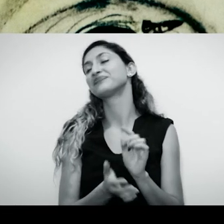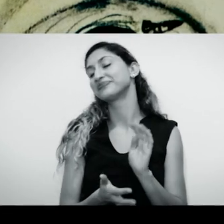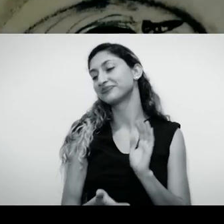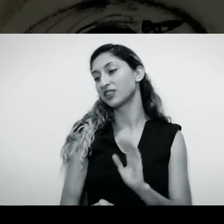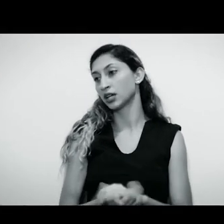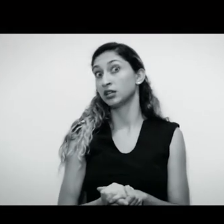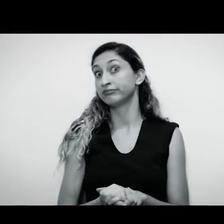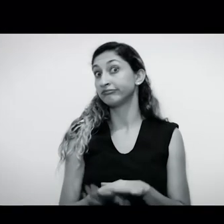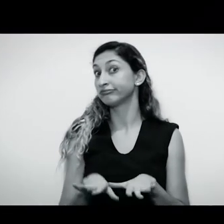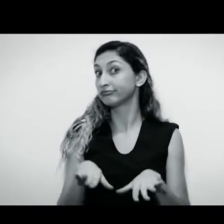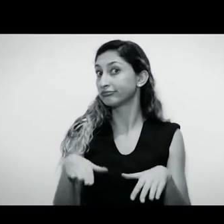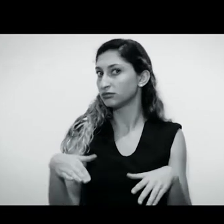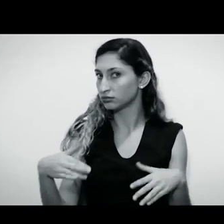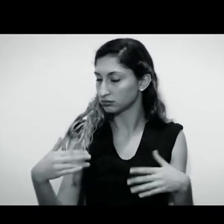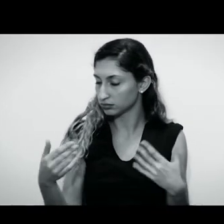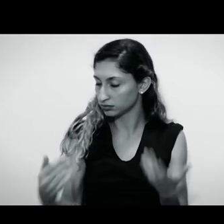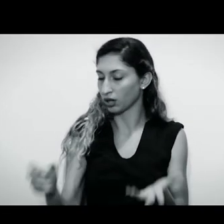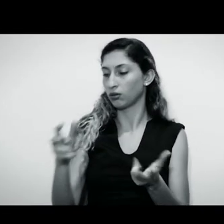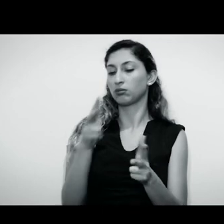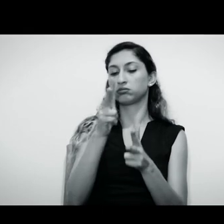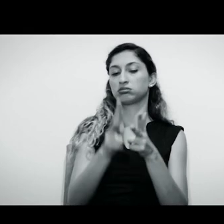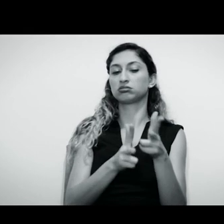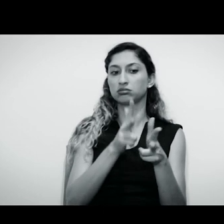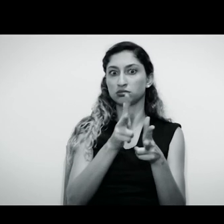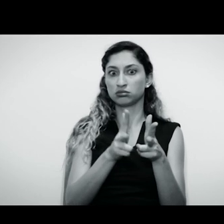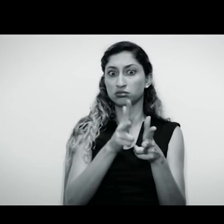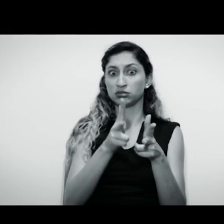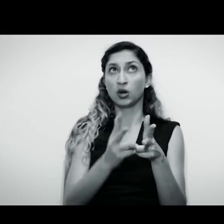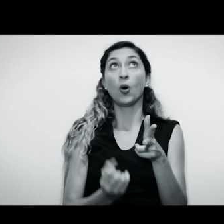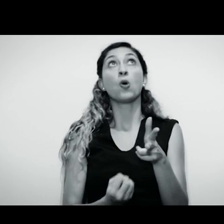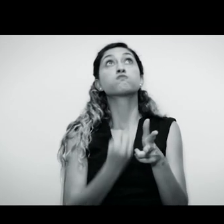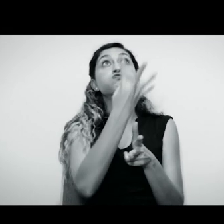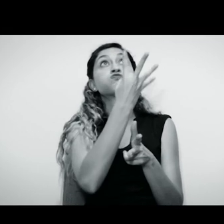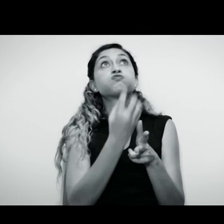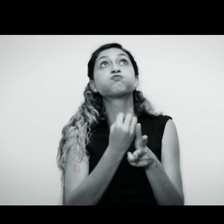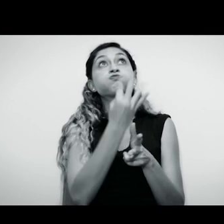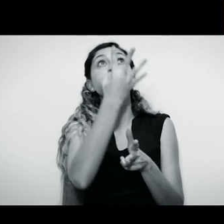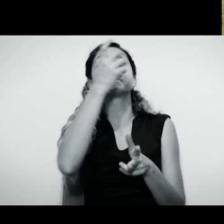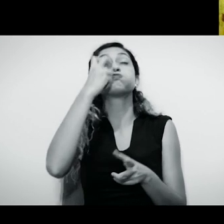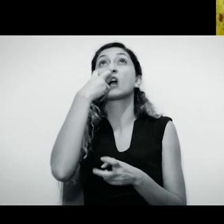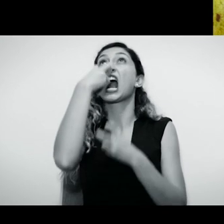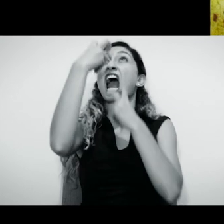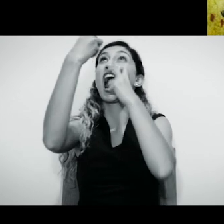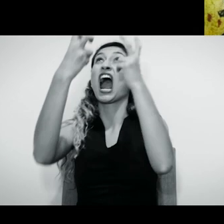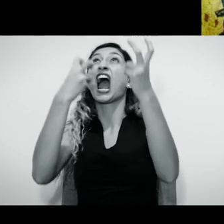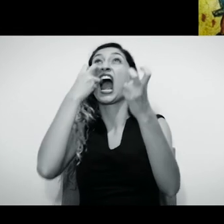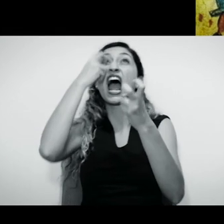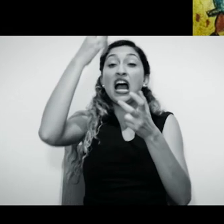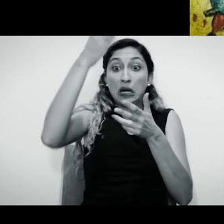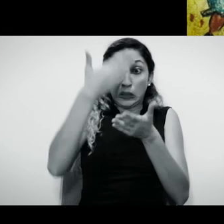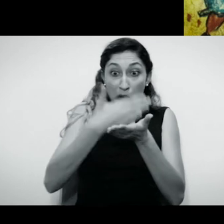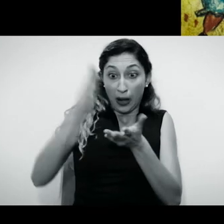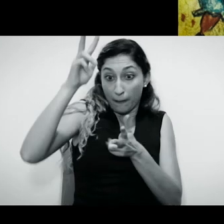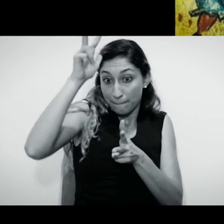trem deu um apeito e um grito, cuspindo mil violetas, largou do freio e veio com o cabalhota, velhota, o